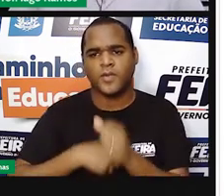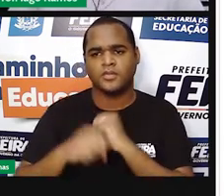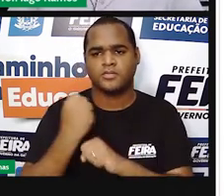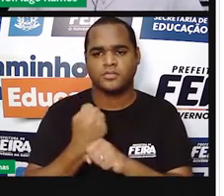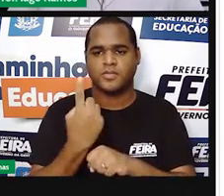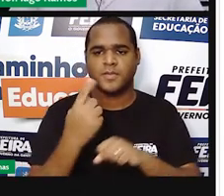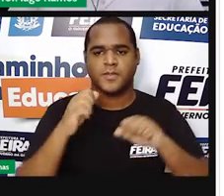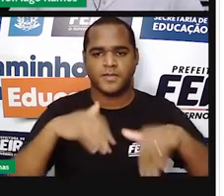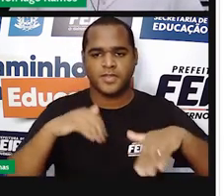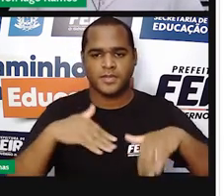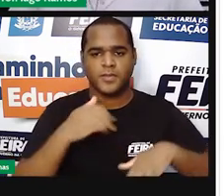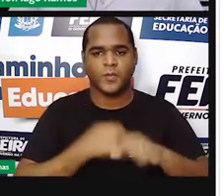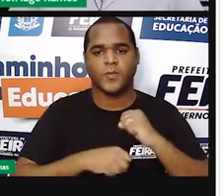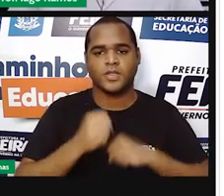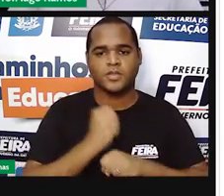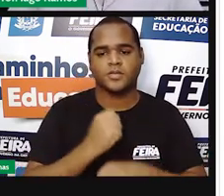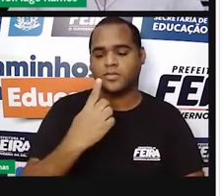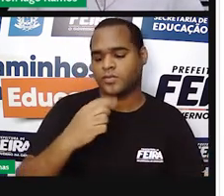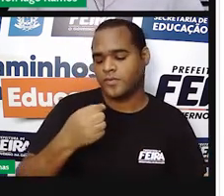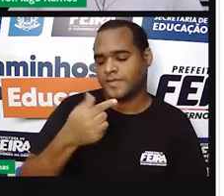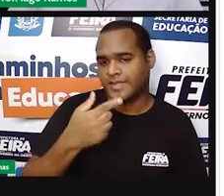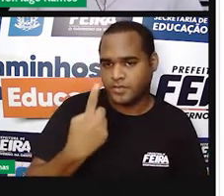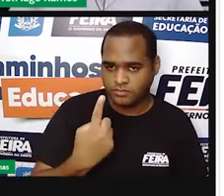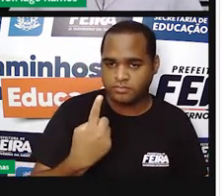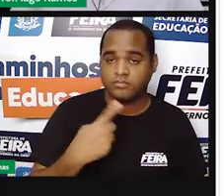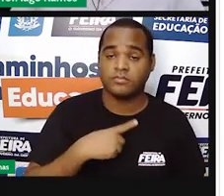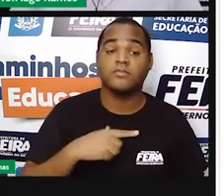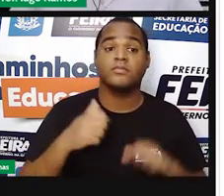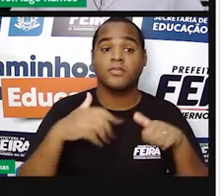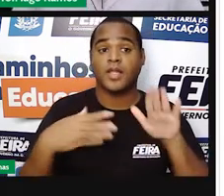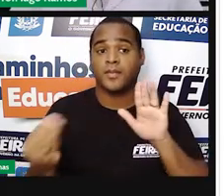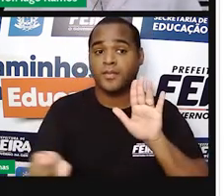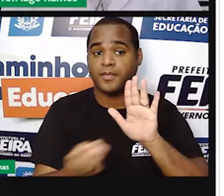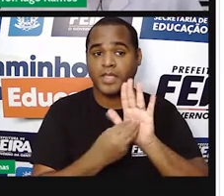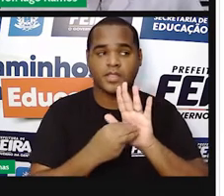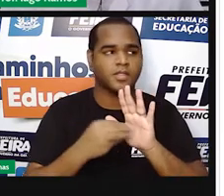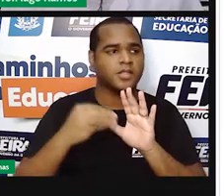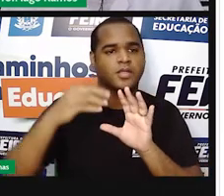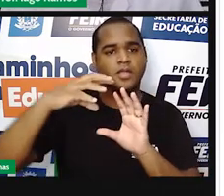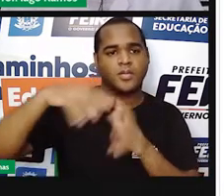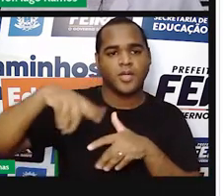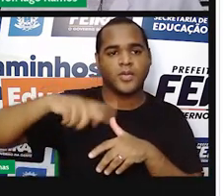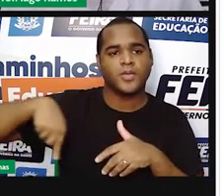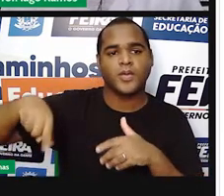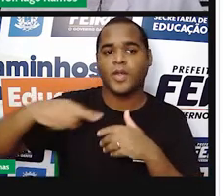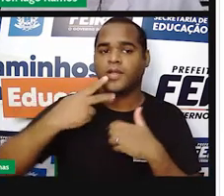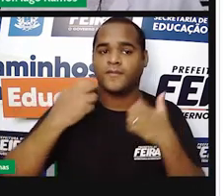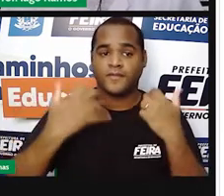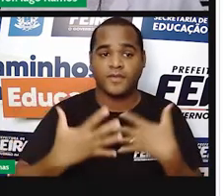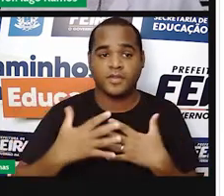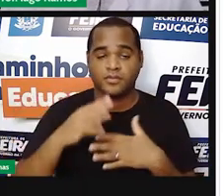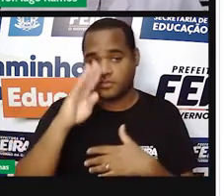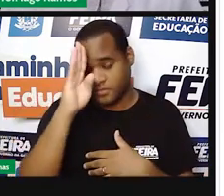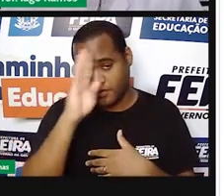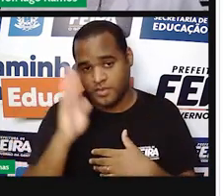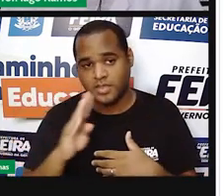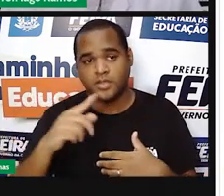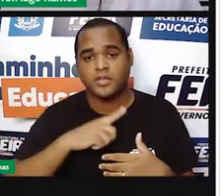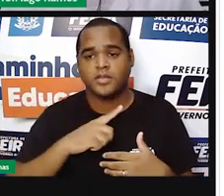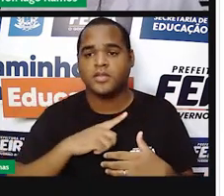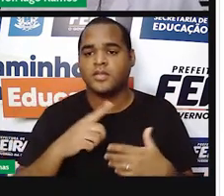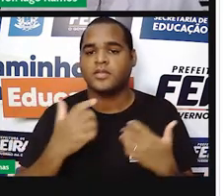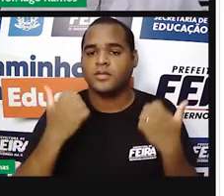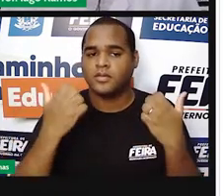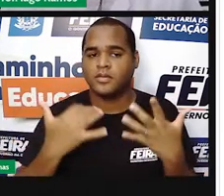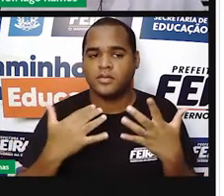que trata dos símbolos nacionais. No artigo que se refere às dimensões da bandeira, tem outras